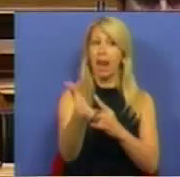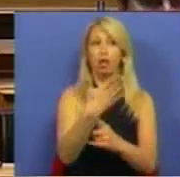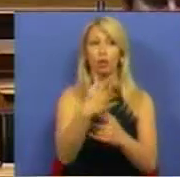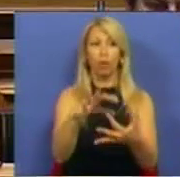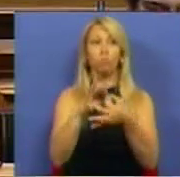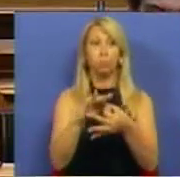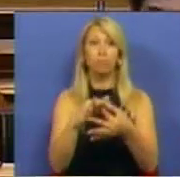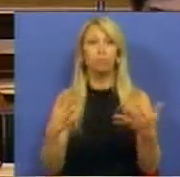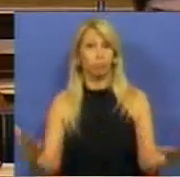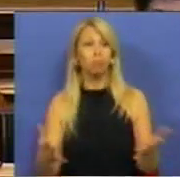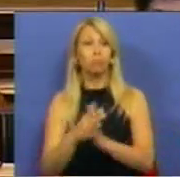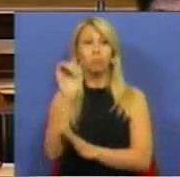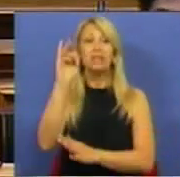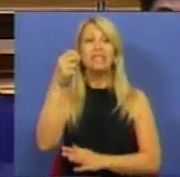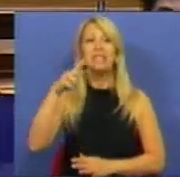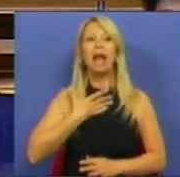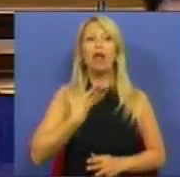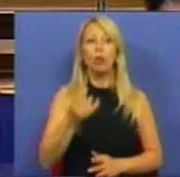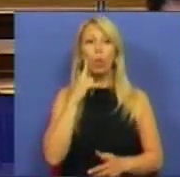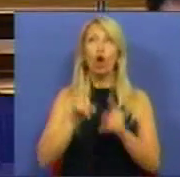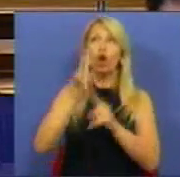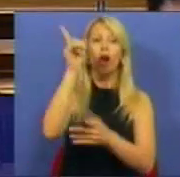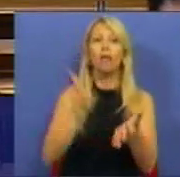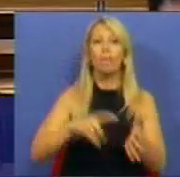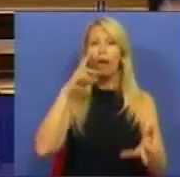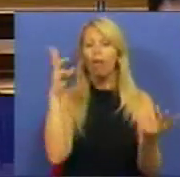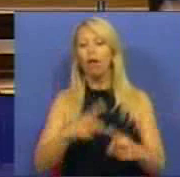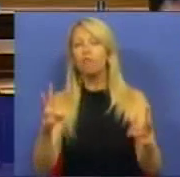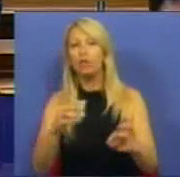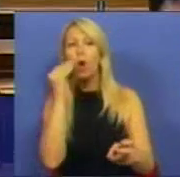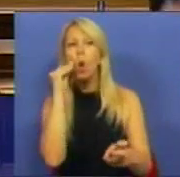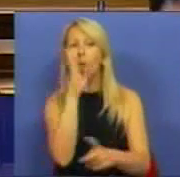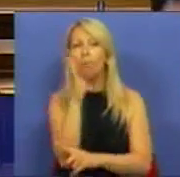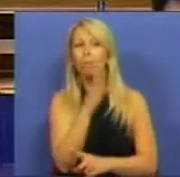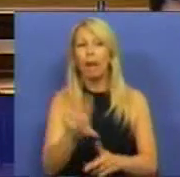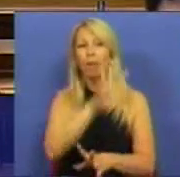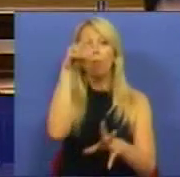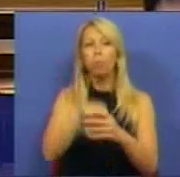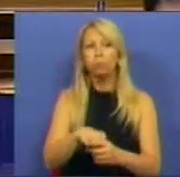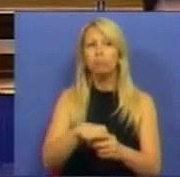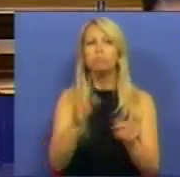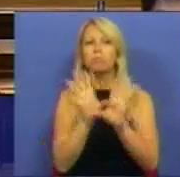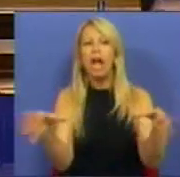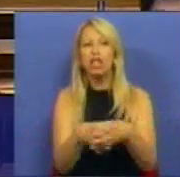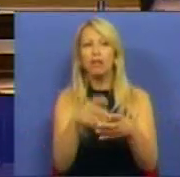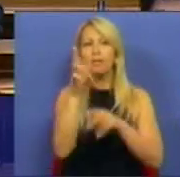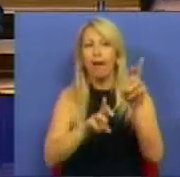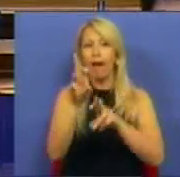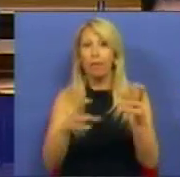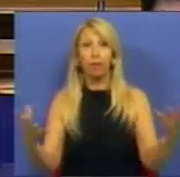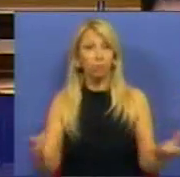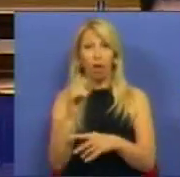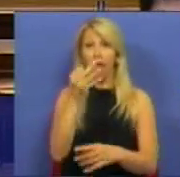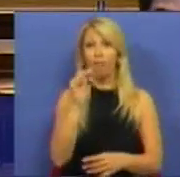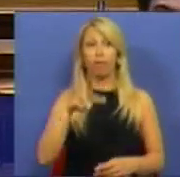em que o Senado norte-americano investiga a atuação das agências de rating, num momento em que o FMI diz que as agências de